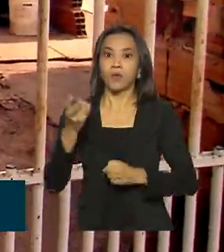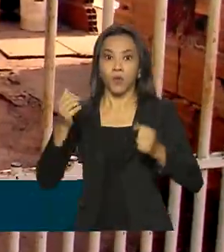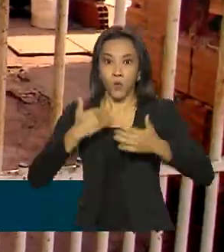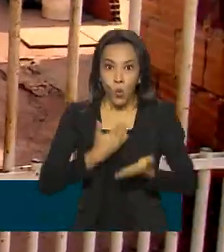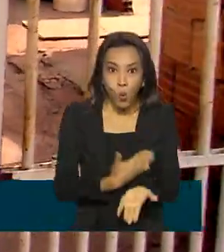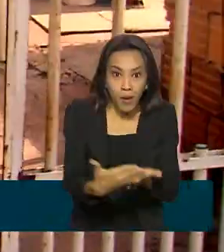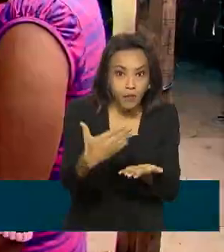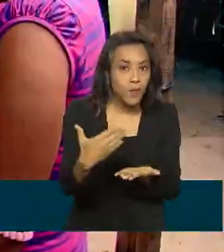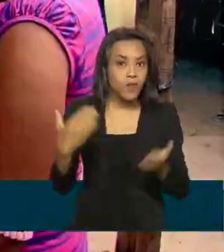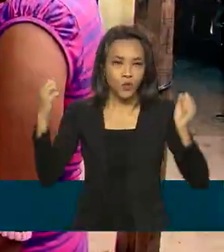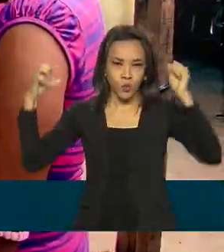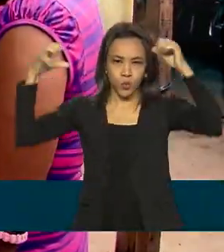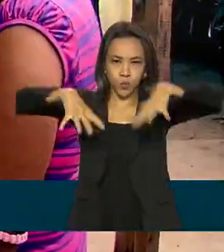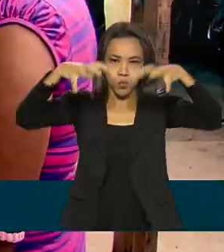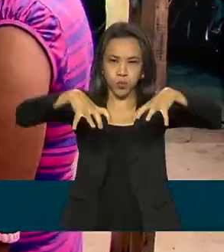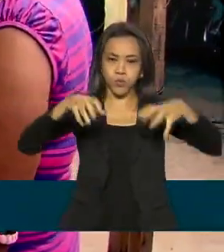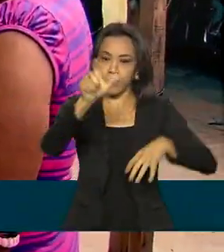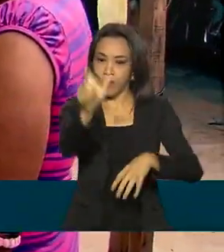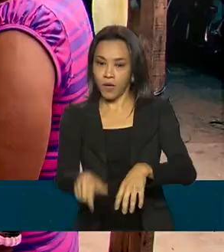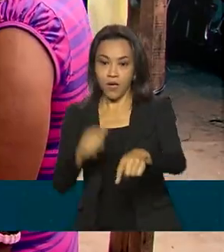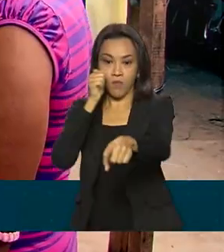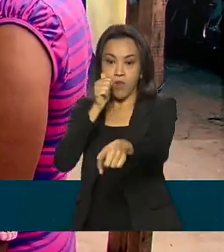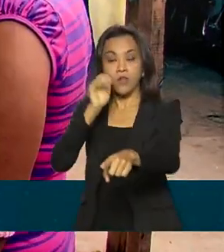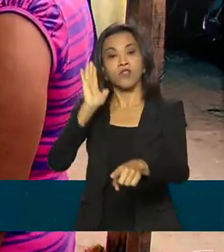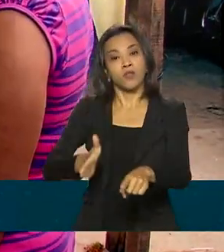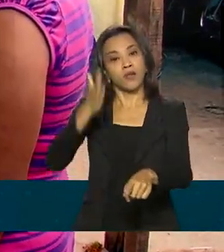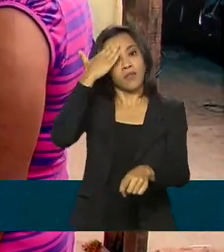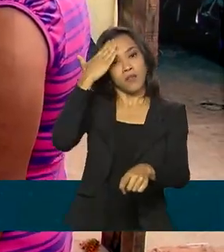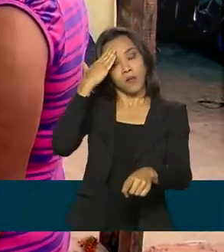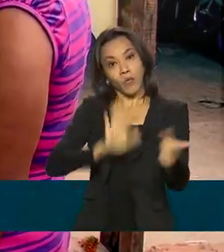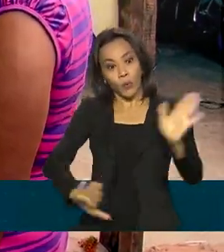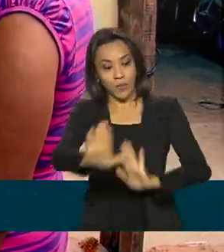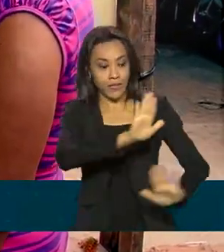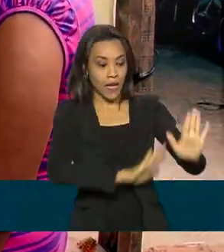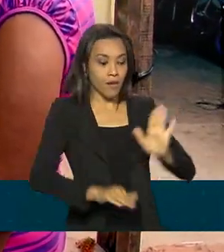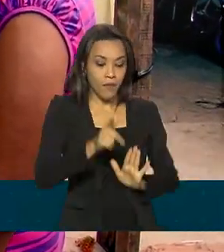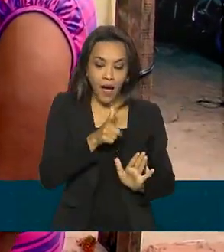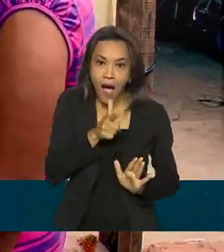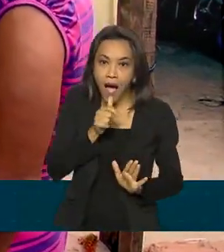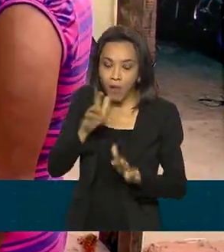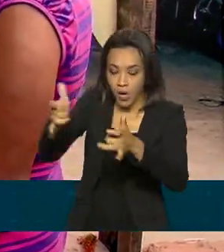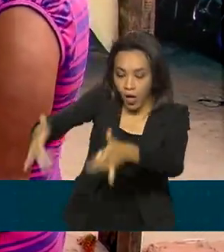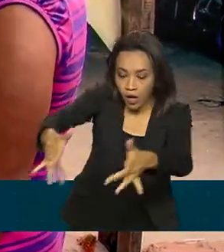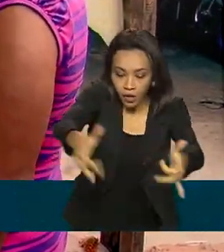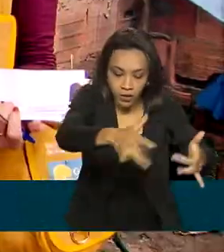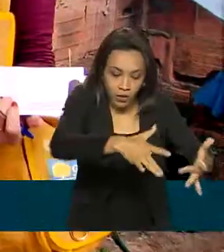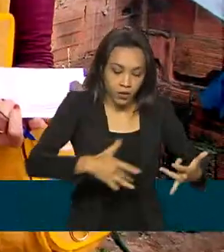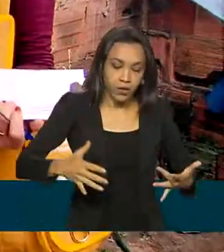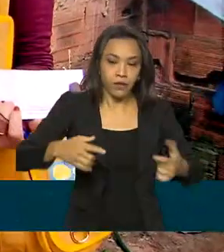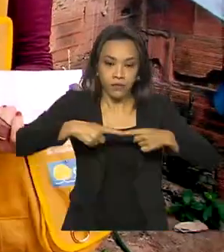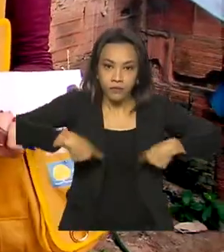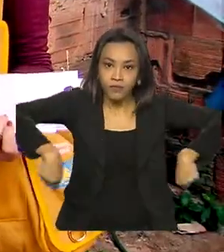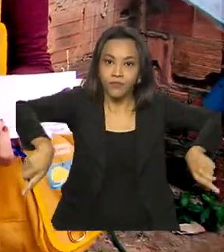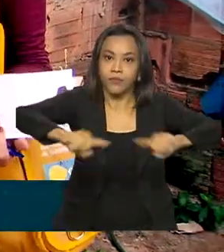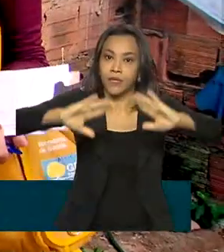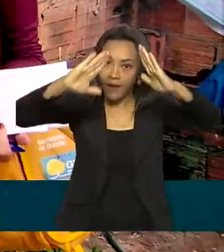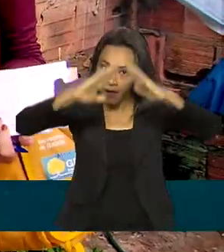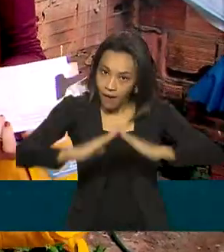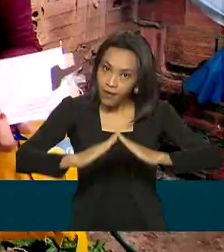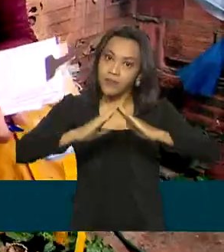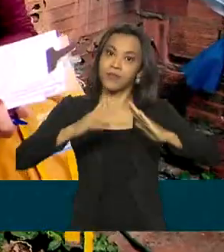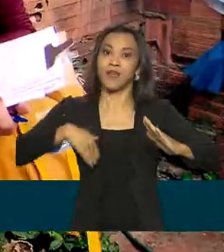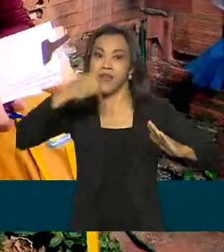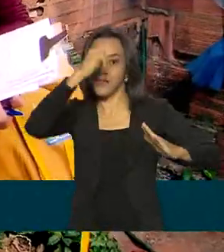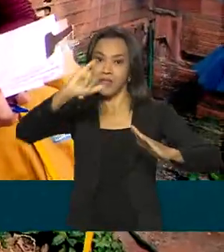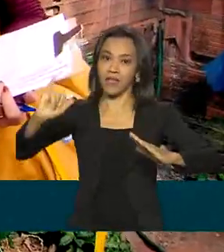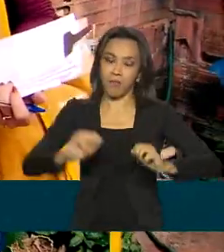a Maria já sabe. Tem que tomar todos os cuidados para não deixar a água acumular no quintal de casa e assim não dar chance para